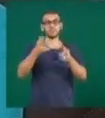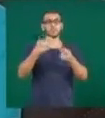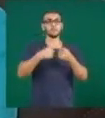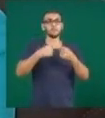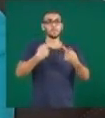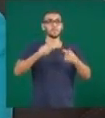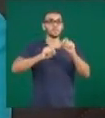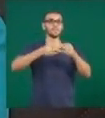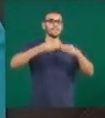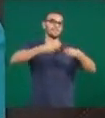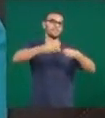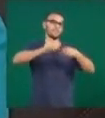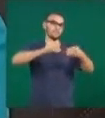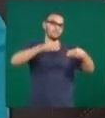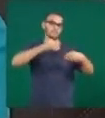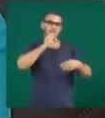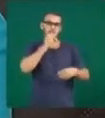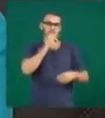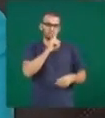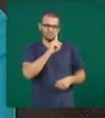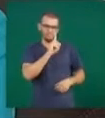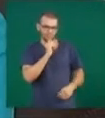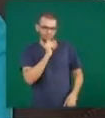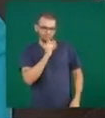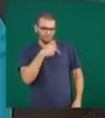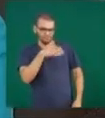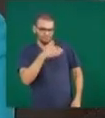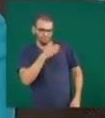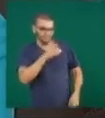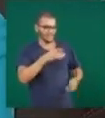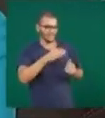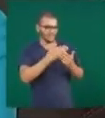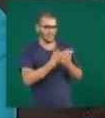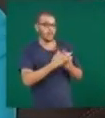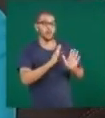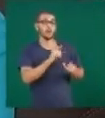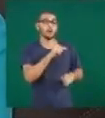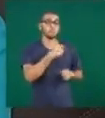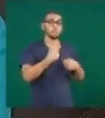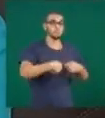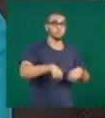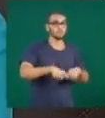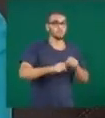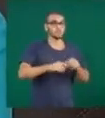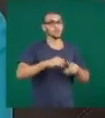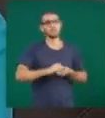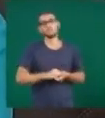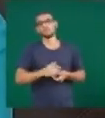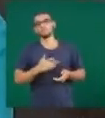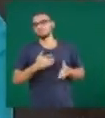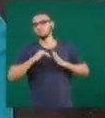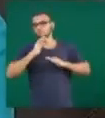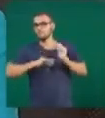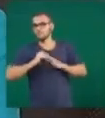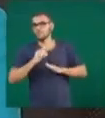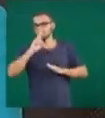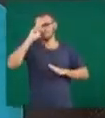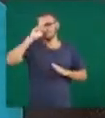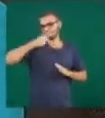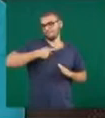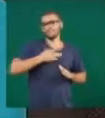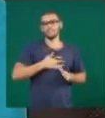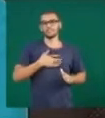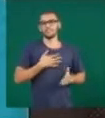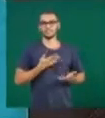mais. Então, não tem as aulas, então sobra mais tempo livre para a criança se envolver em atividades que sejam do gosto dela, que sejam